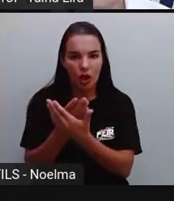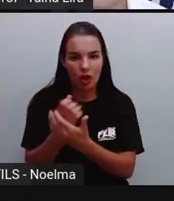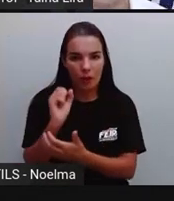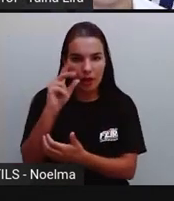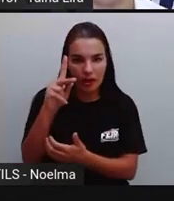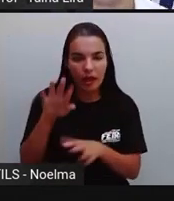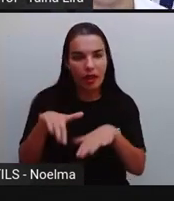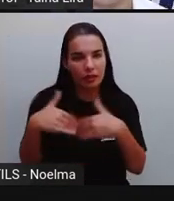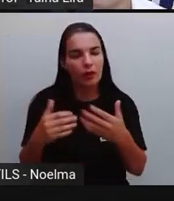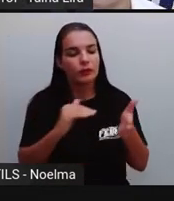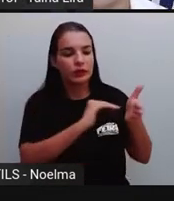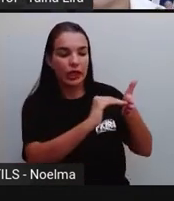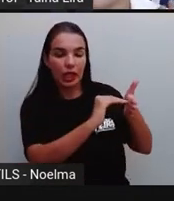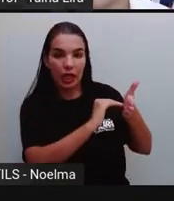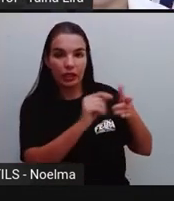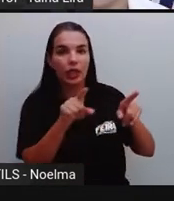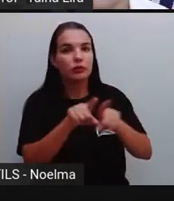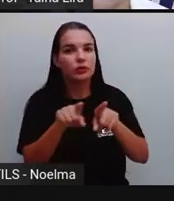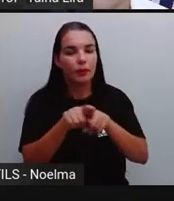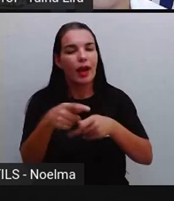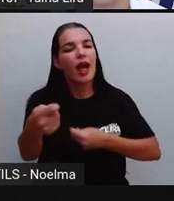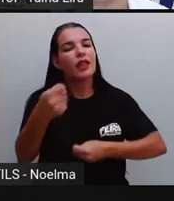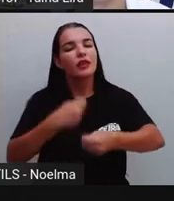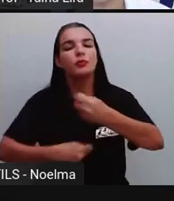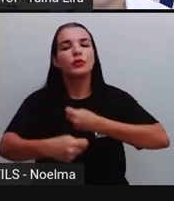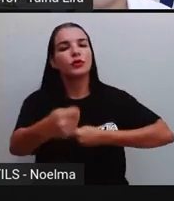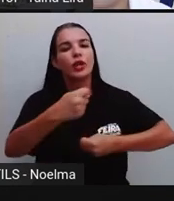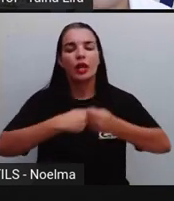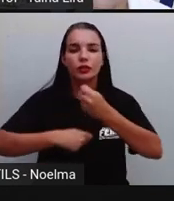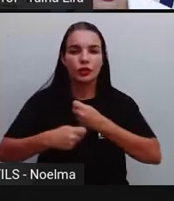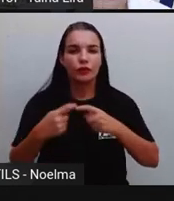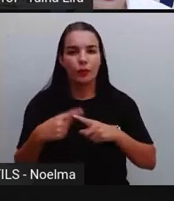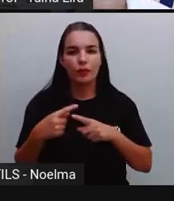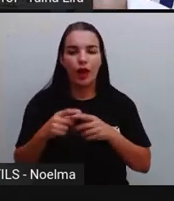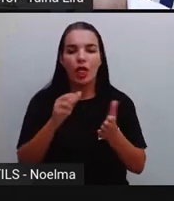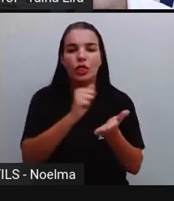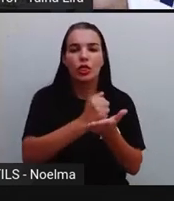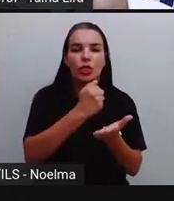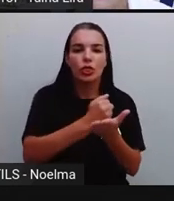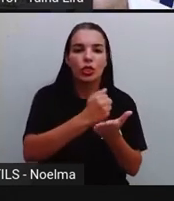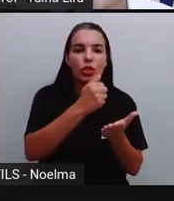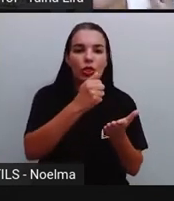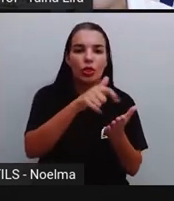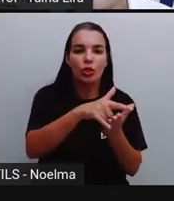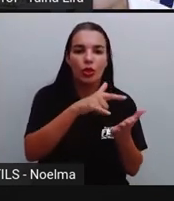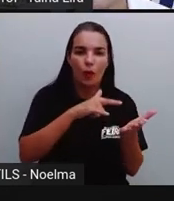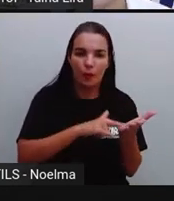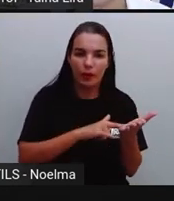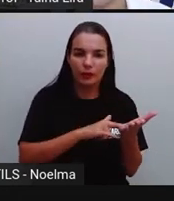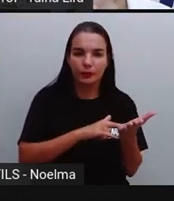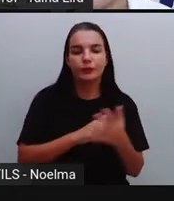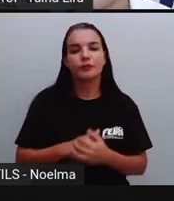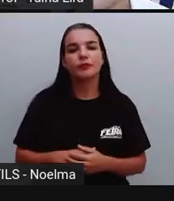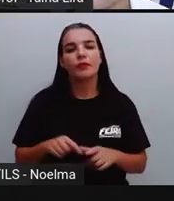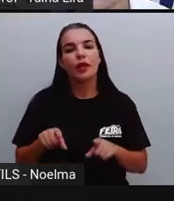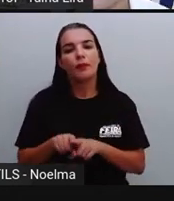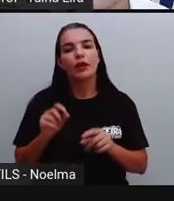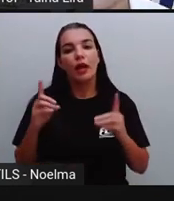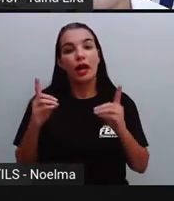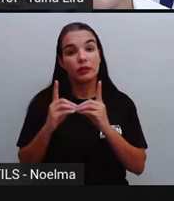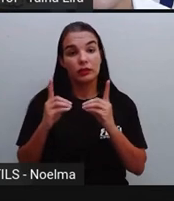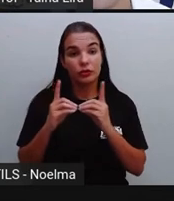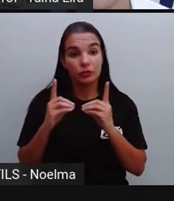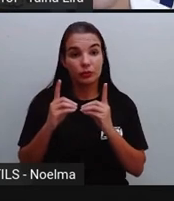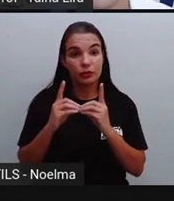o secretário, ele tem uma função aí mais administrativa, Ele lida com documentos, tá? Muitas vezes ele atende